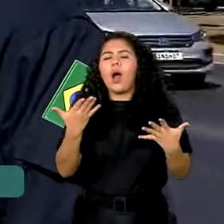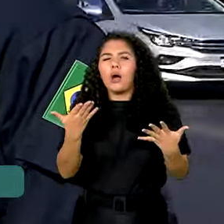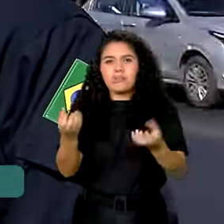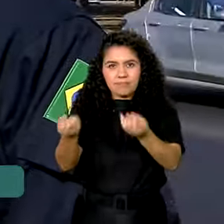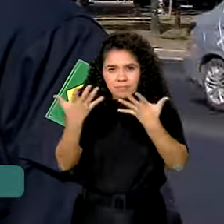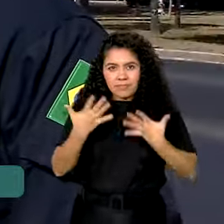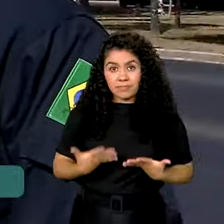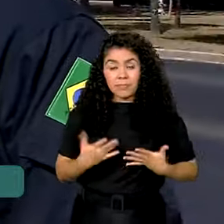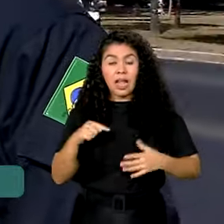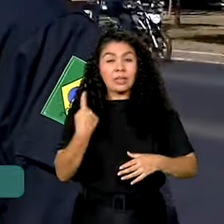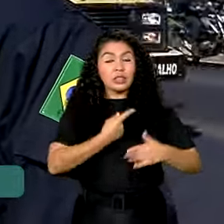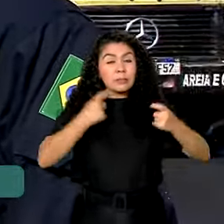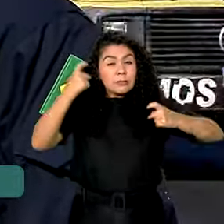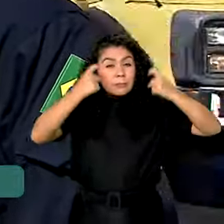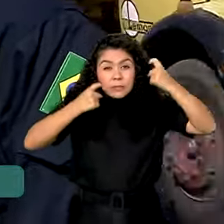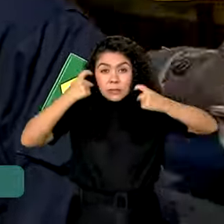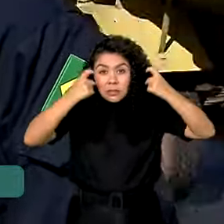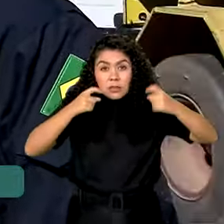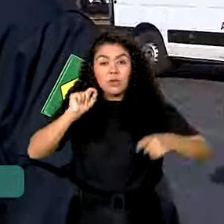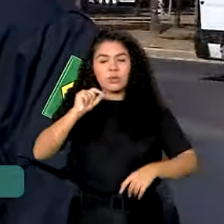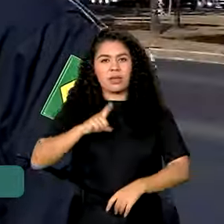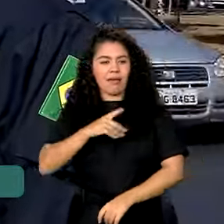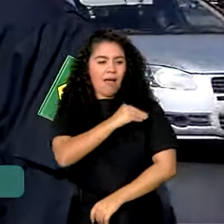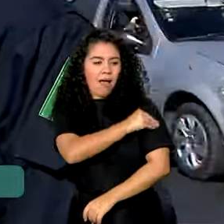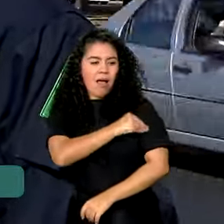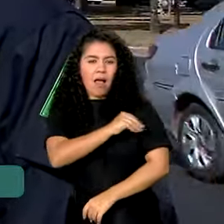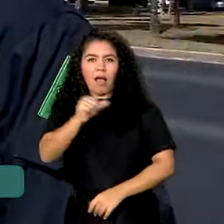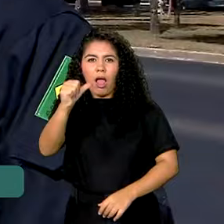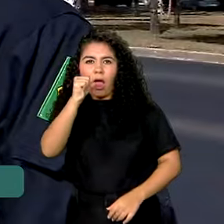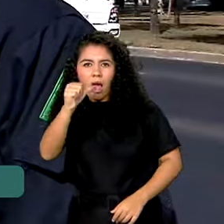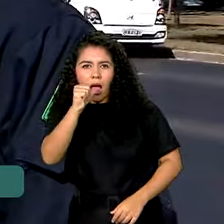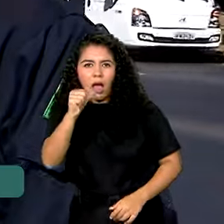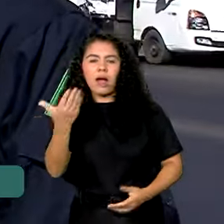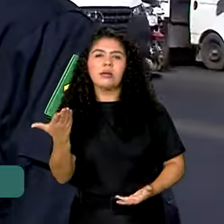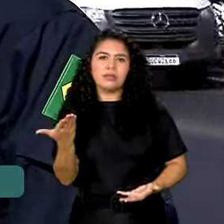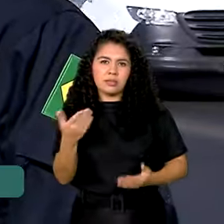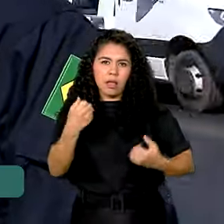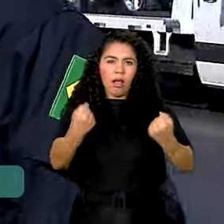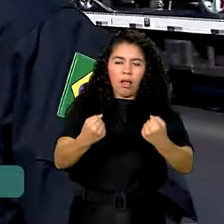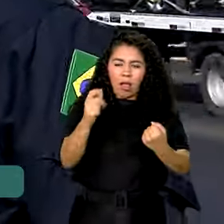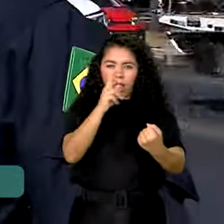gente tem uma preocupação grande com alcoolemia, né? Dirigir alcoolizado.